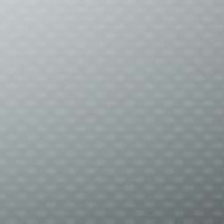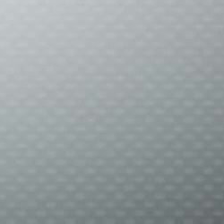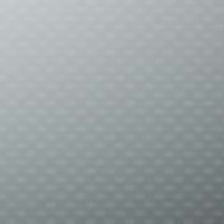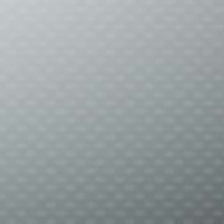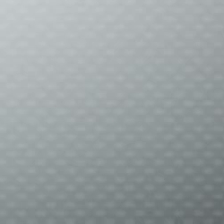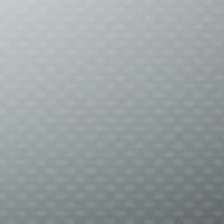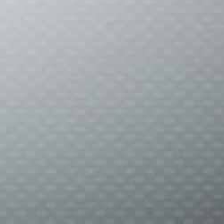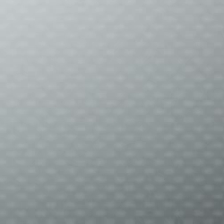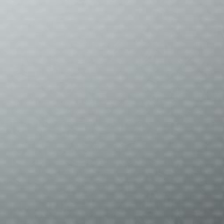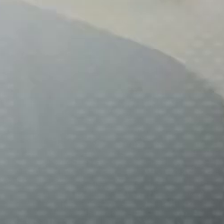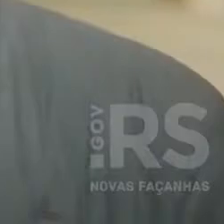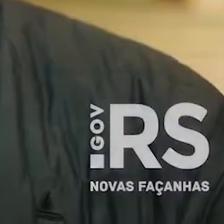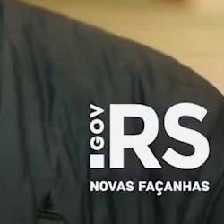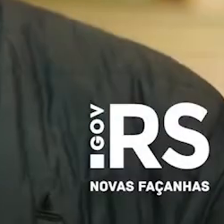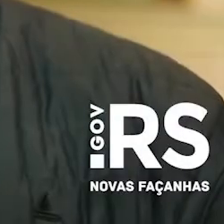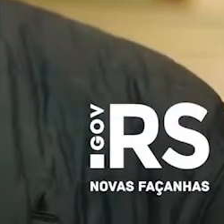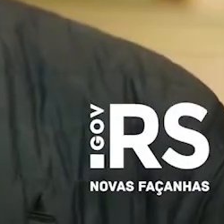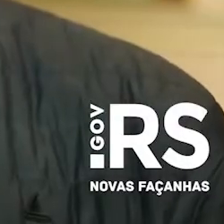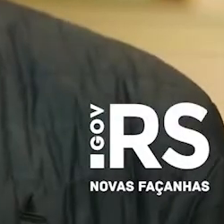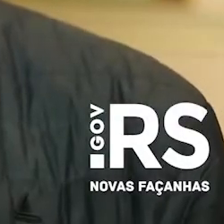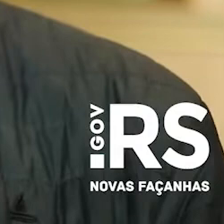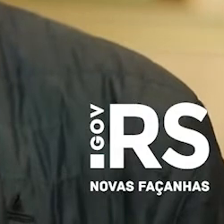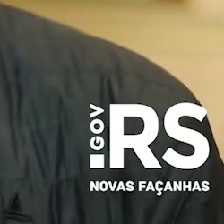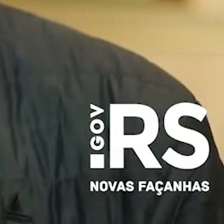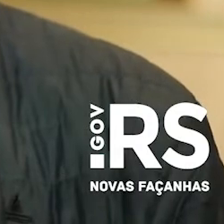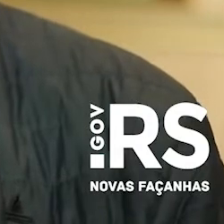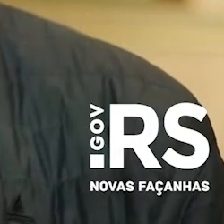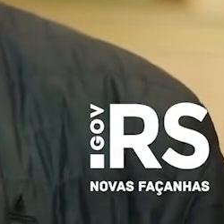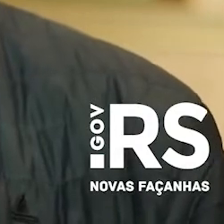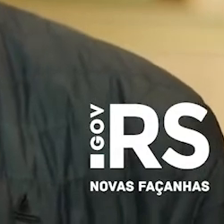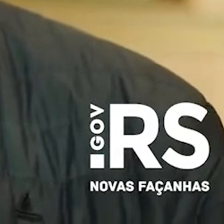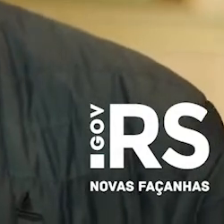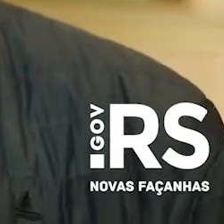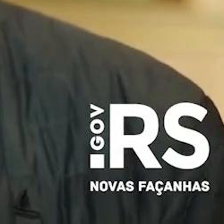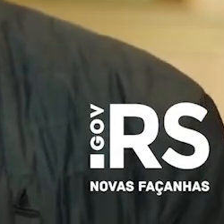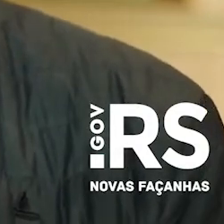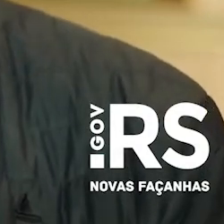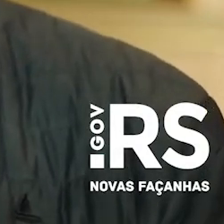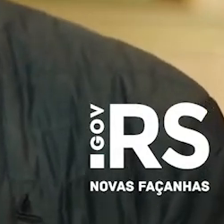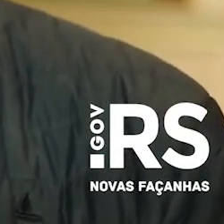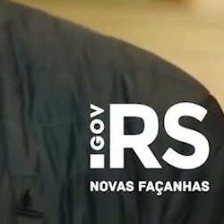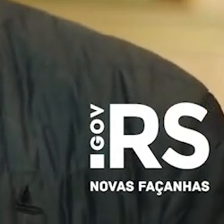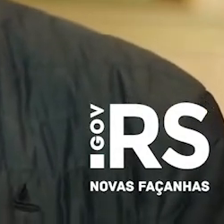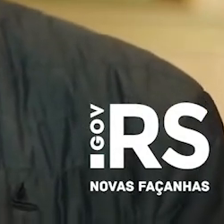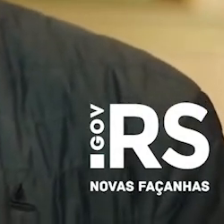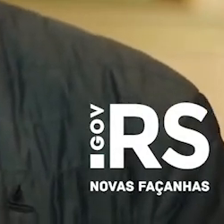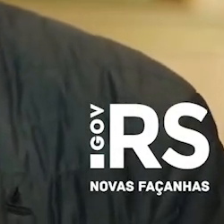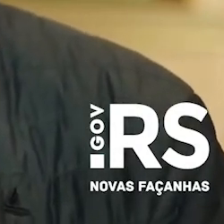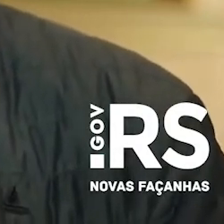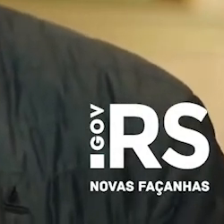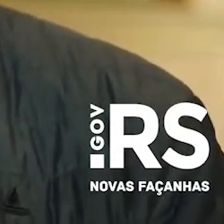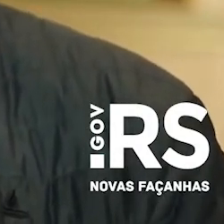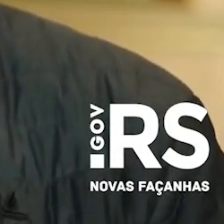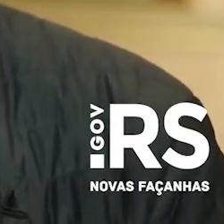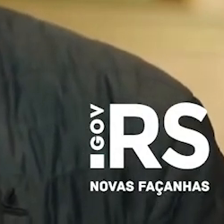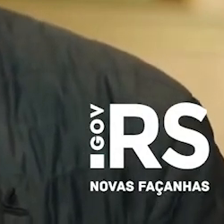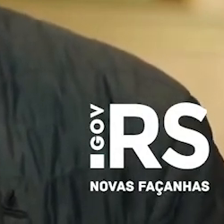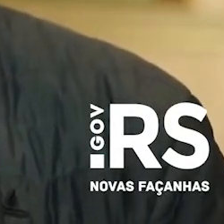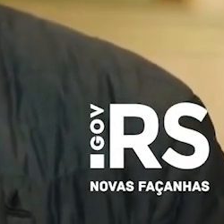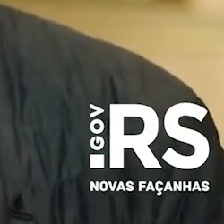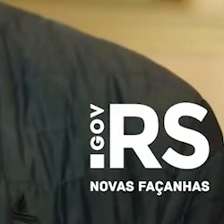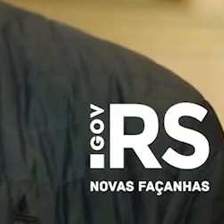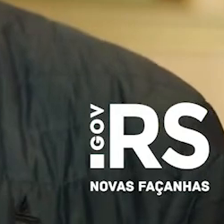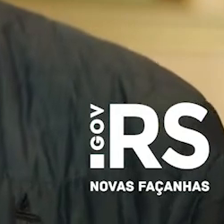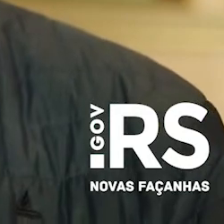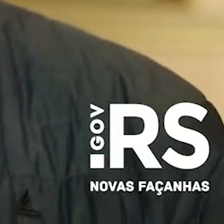O distanciamento social é muito importante e ele vai ganhar mais força se as pessoas fizerem